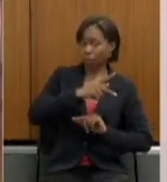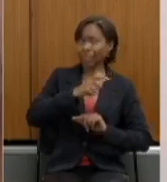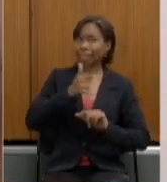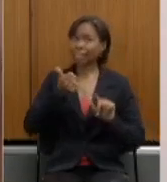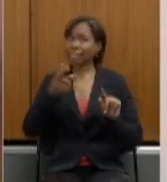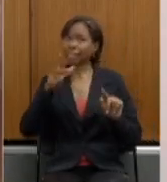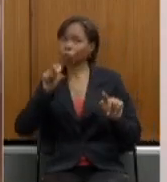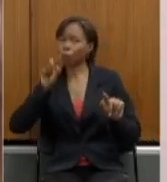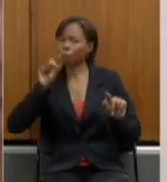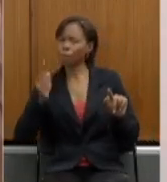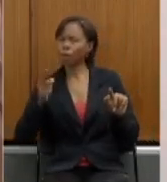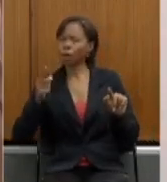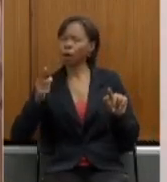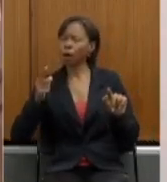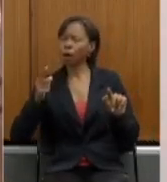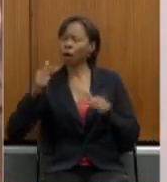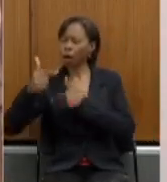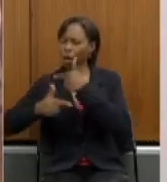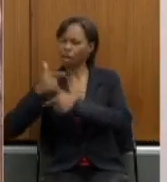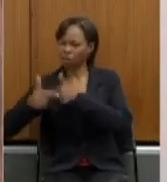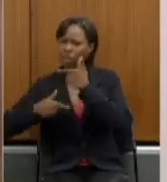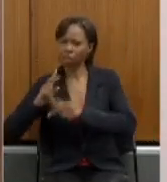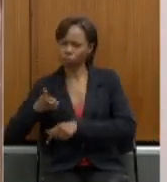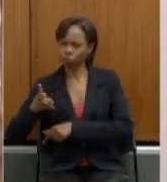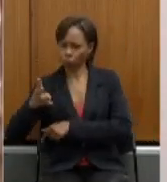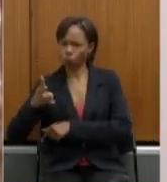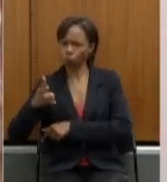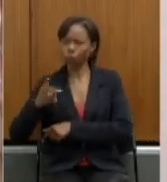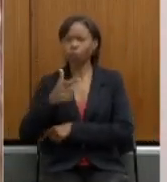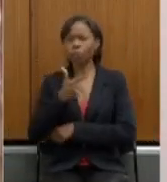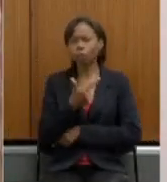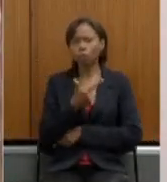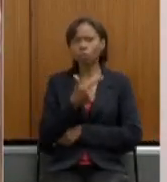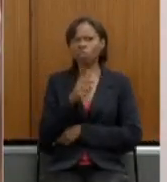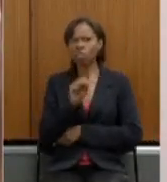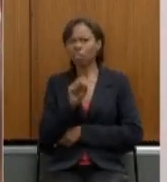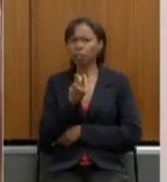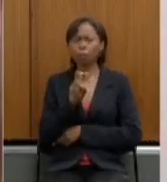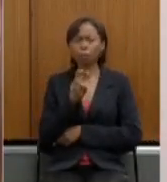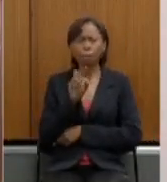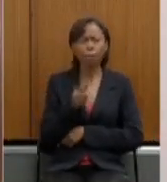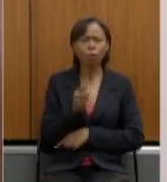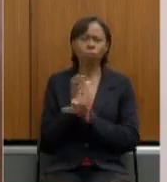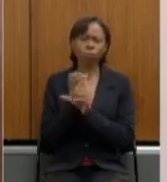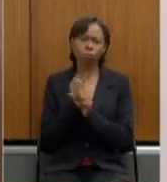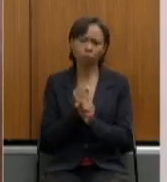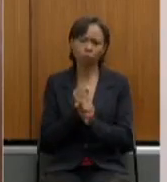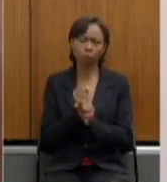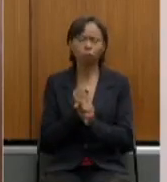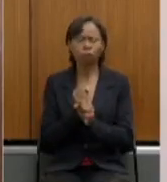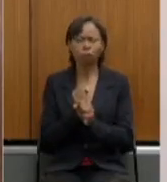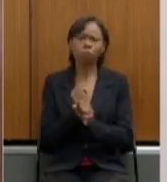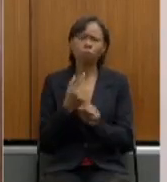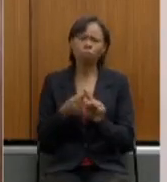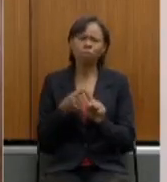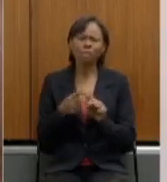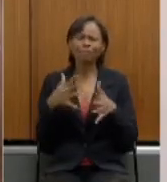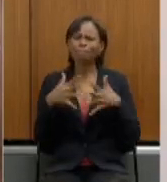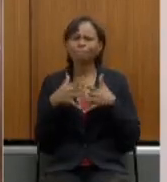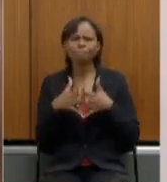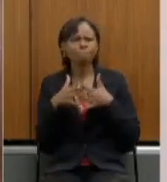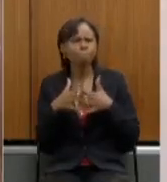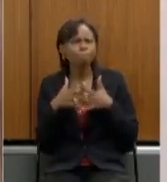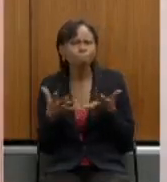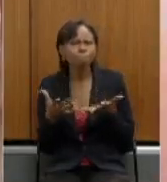você somar aí 285 mil que havia um questionamento muito forte de